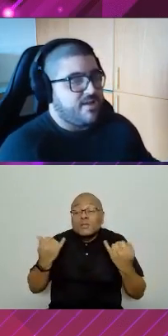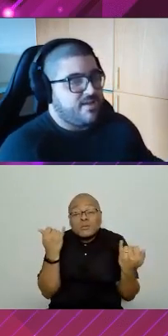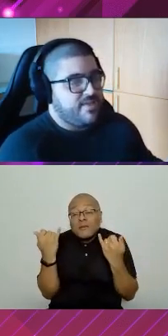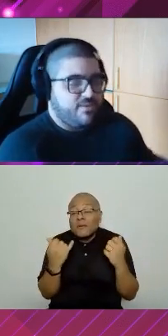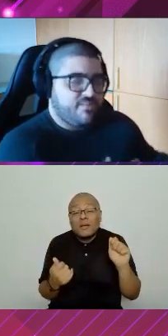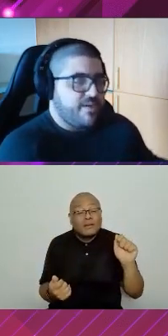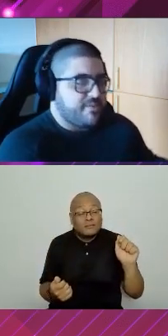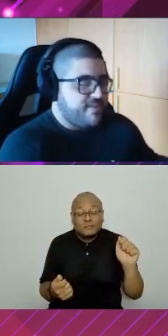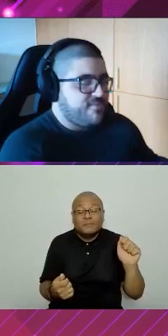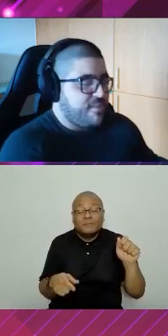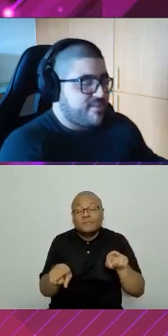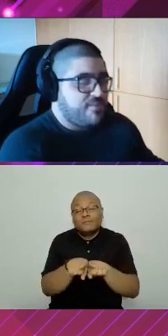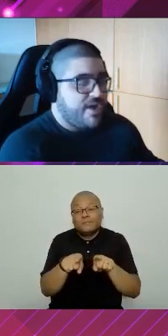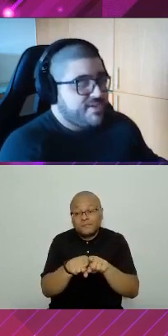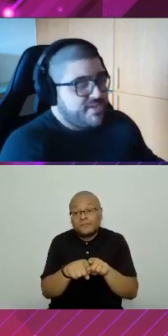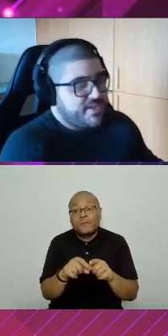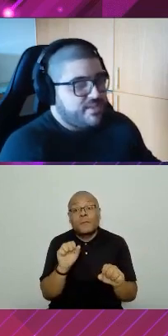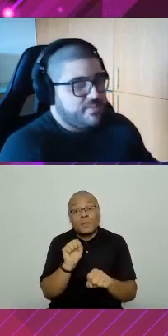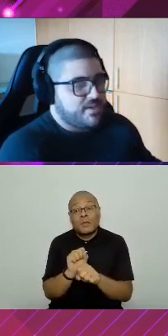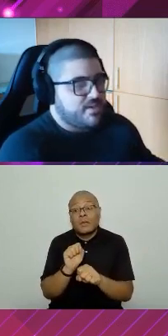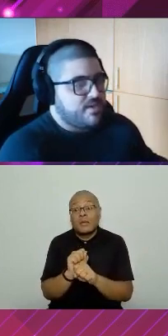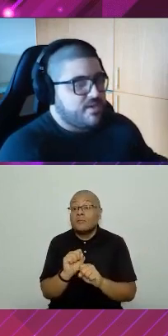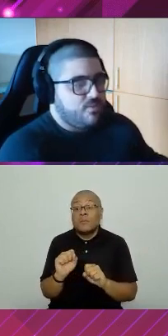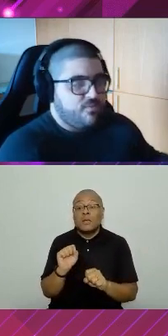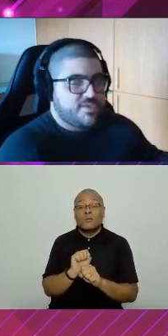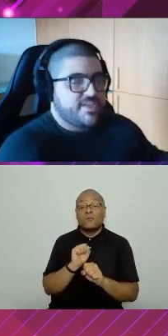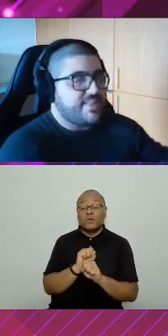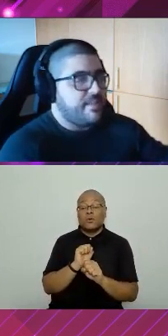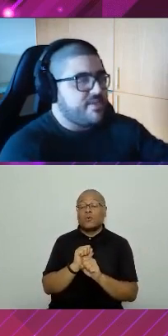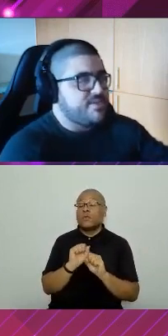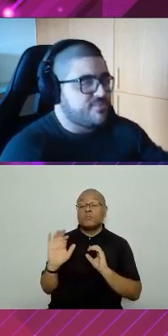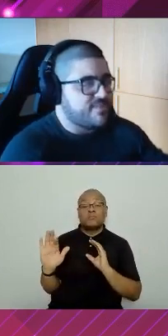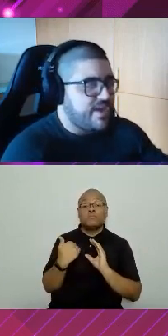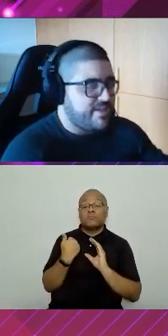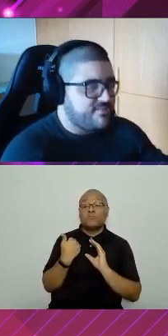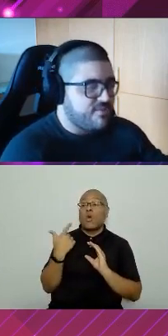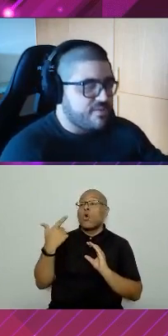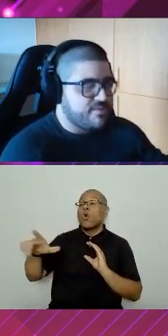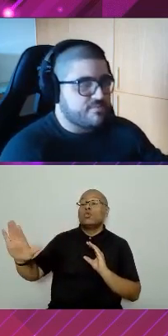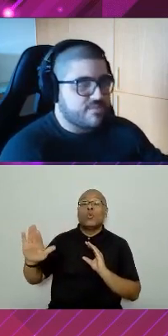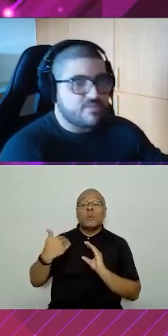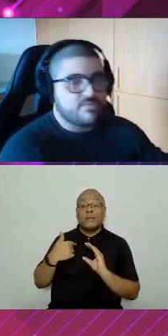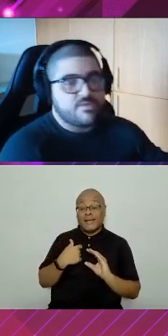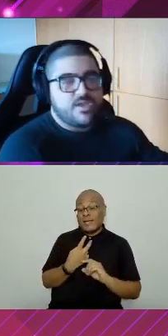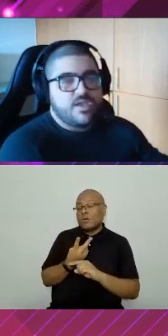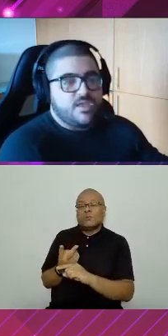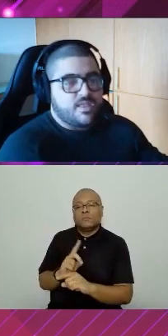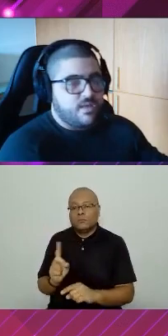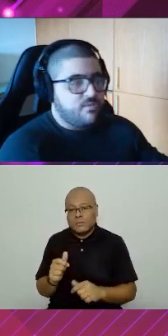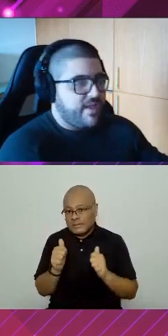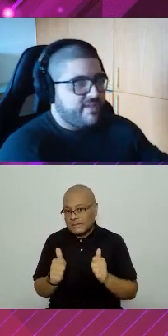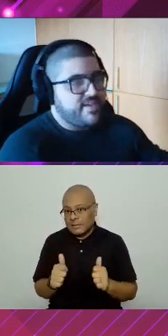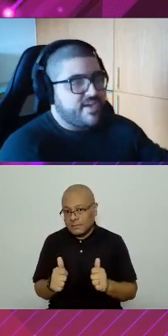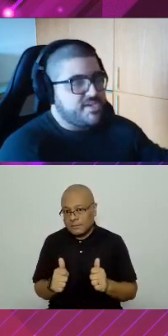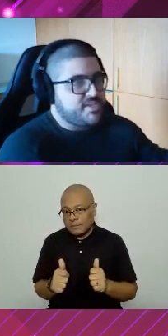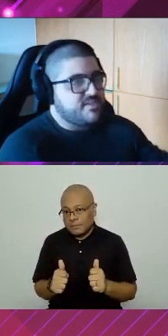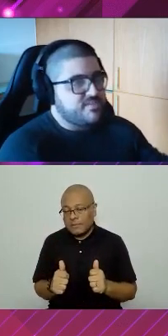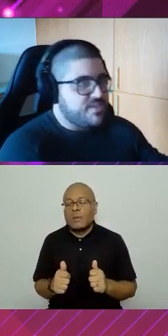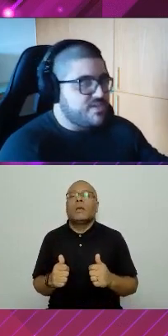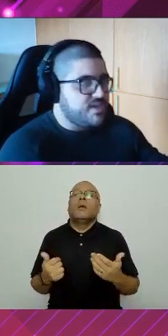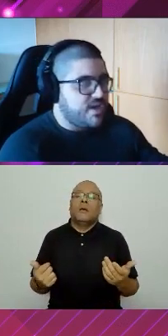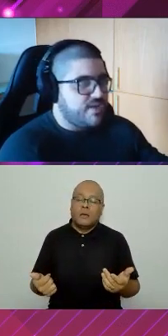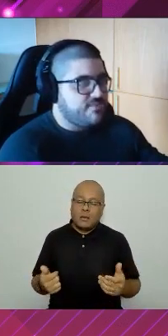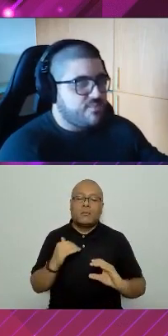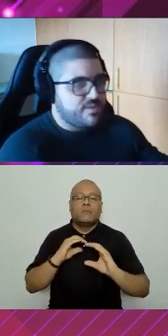A. E eu espero que a informação A chegue até mim. Eu não vou diretamente buscar essa informação, certo? Então, é assim que a gente